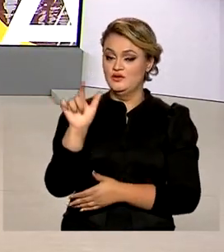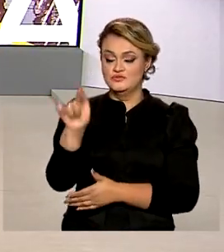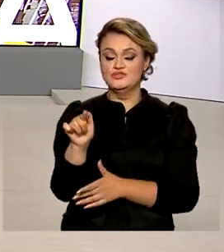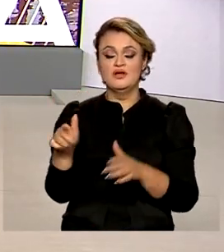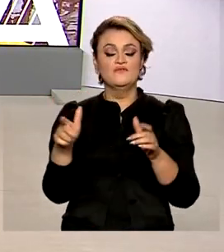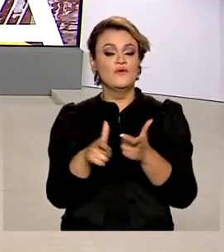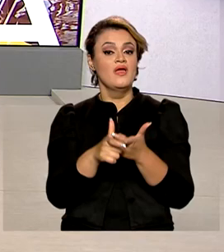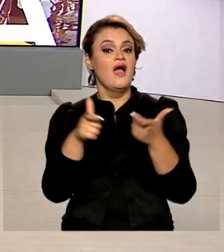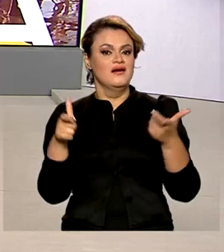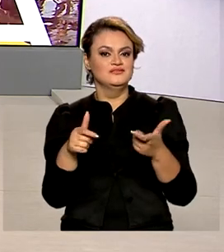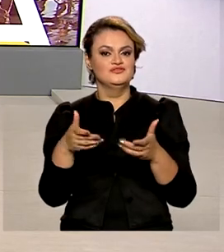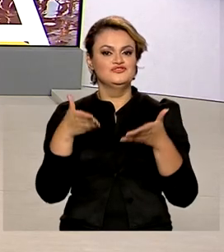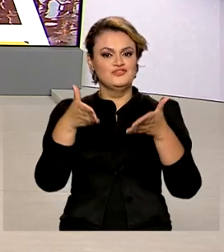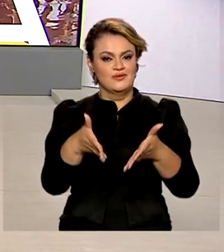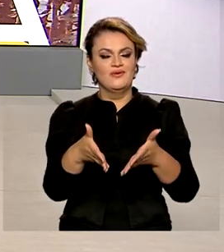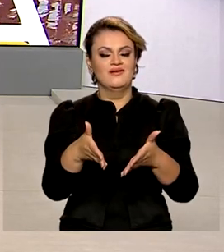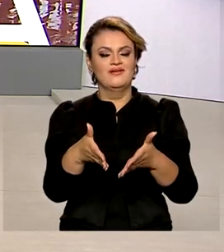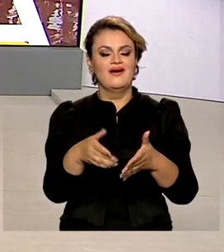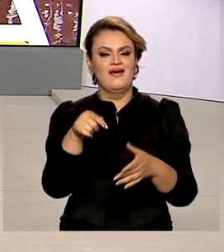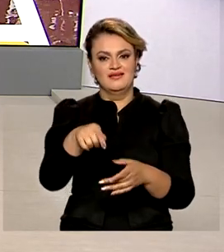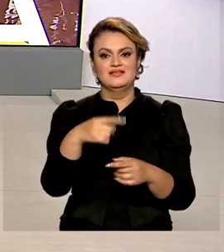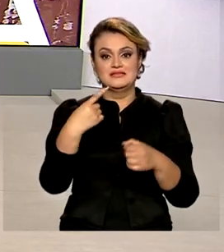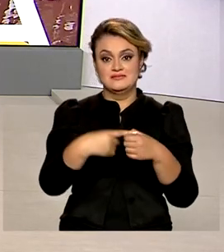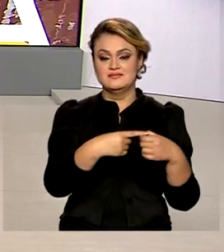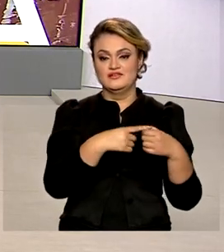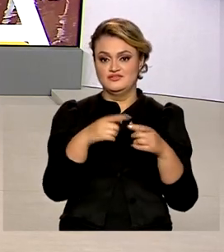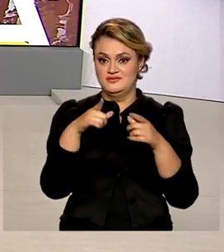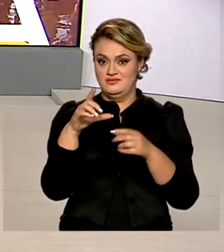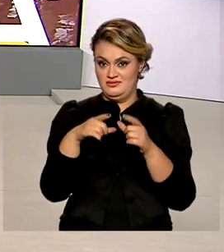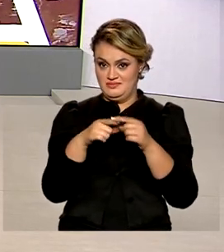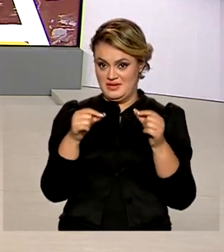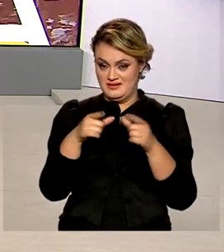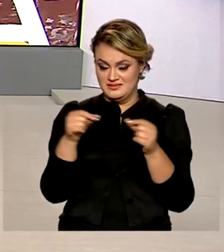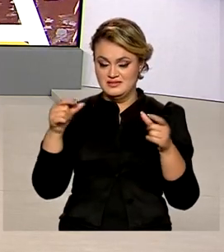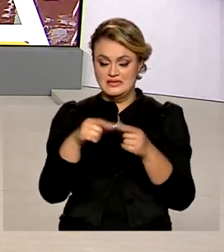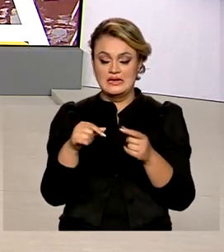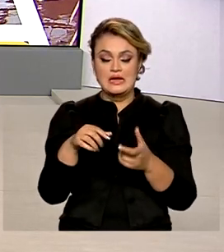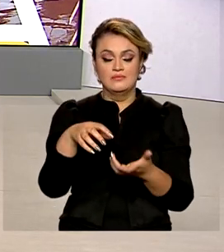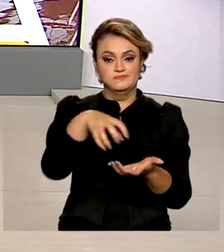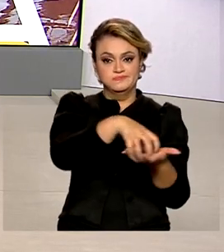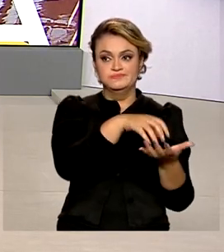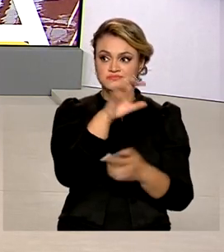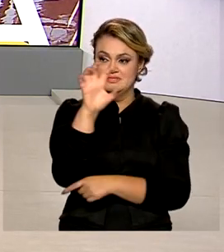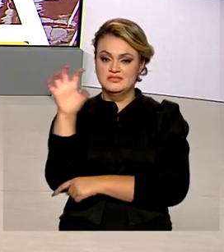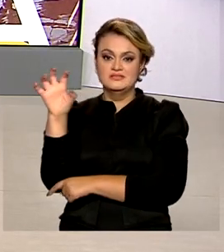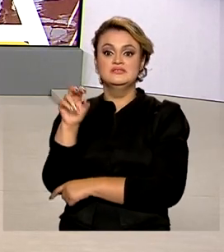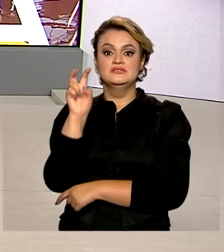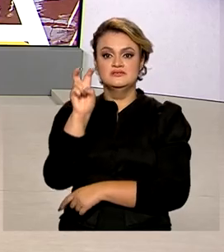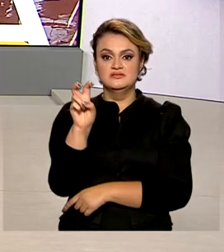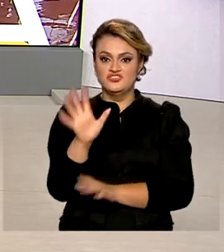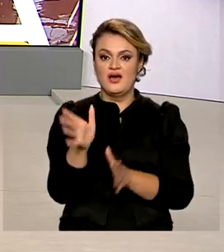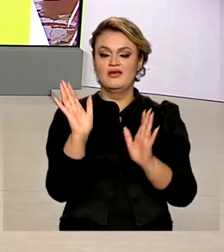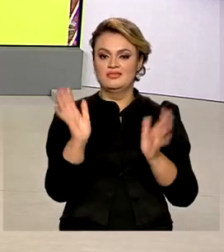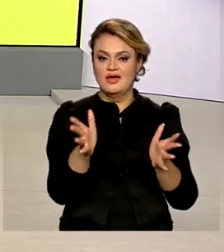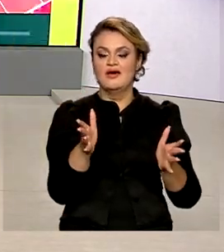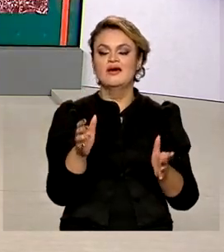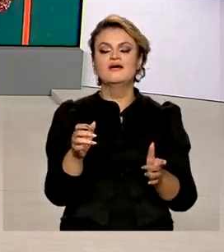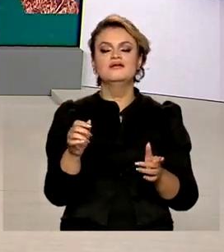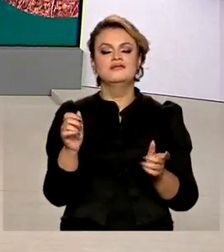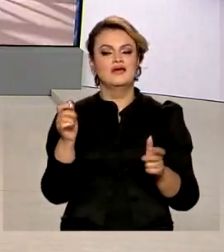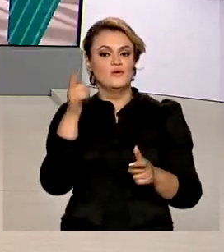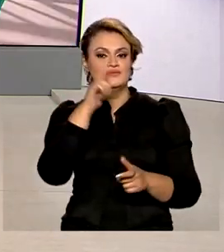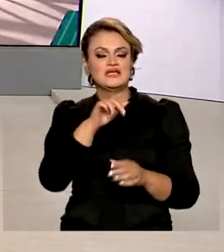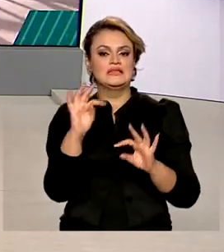antecipada em Brasília e mais de 100 estações já instaladas garantem a disponibilidade da tecnologia